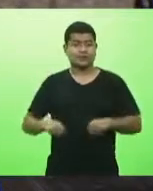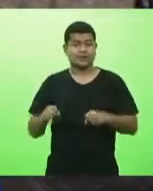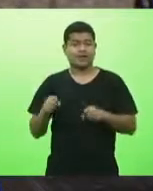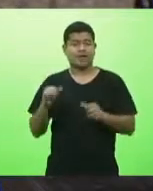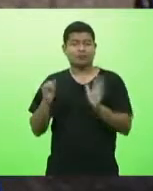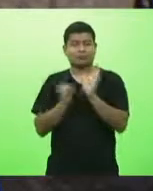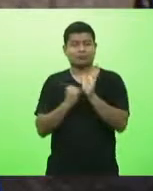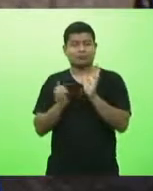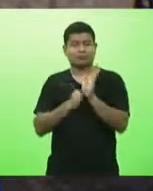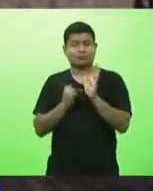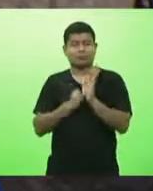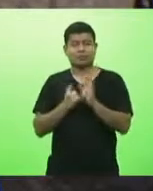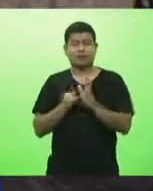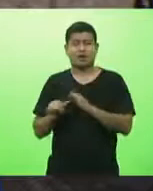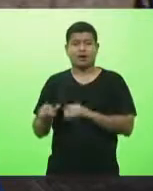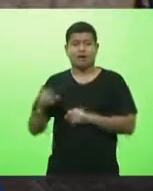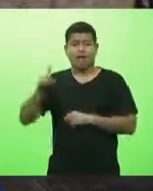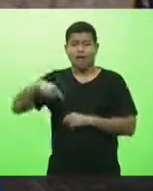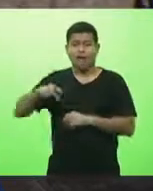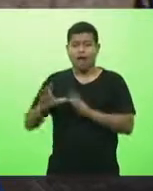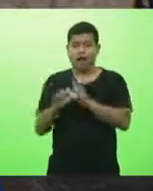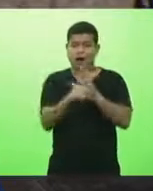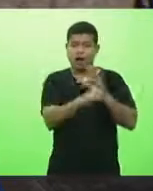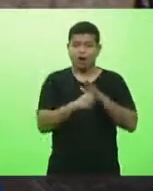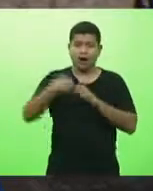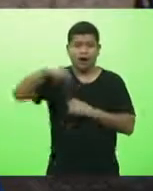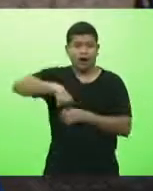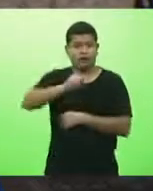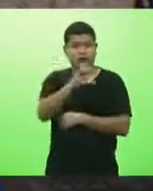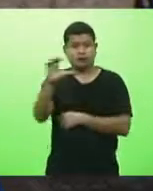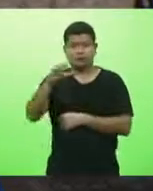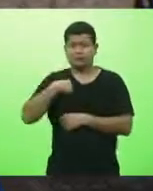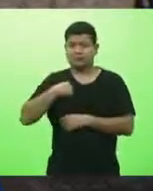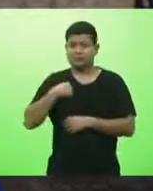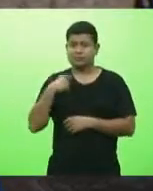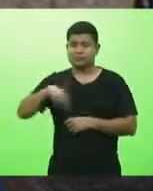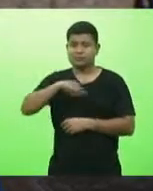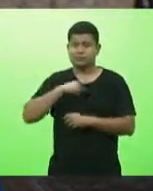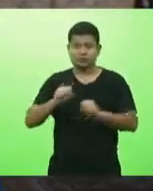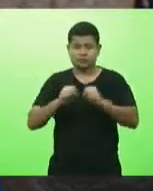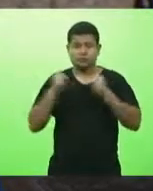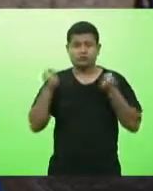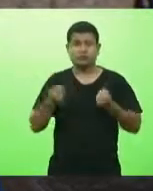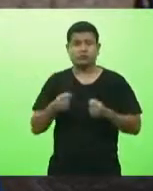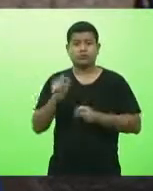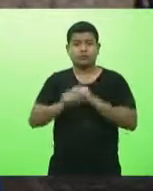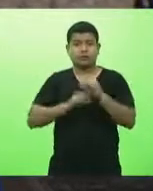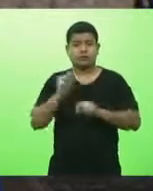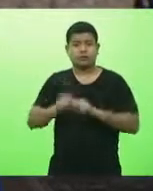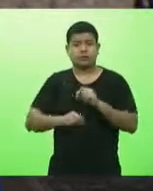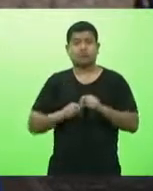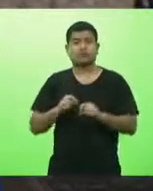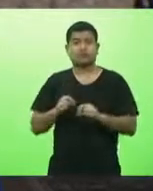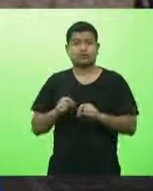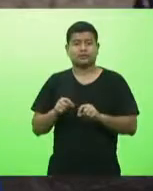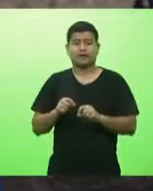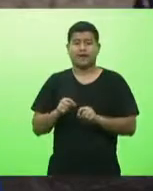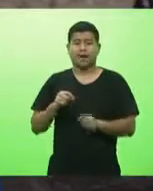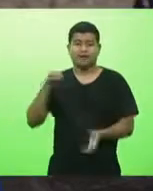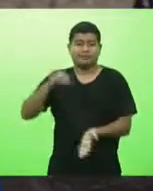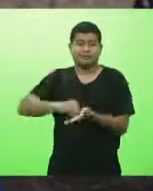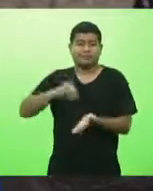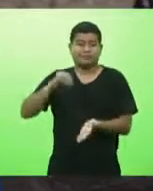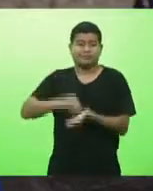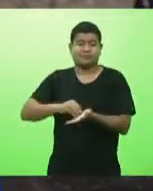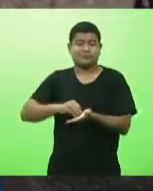Catarina mas pelo menos atacamos um dos aspectos que é a falta de poder de fato das